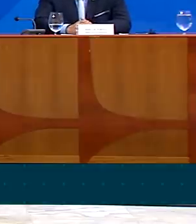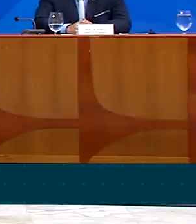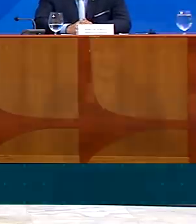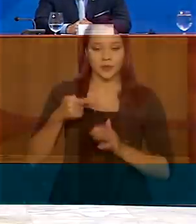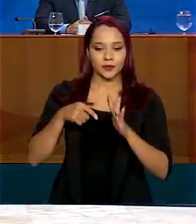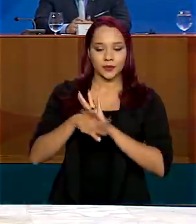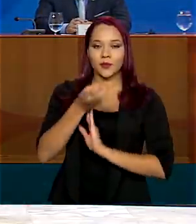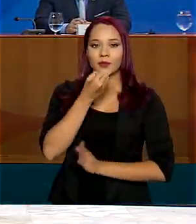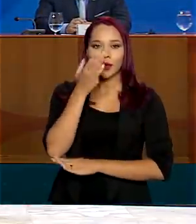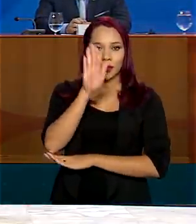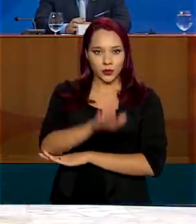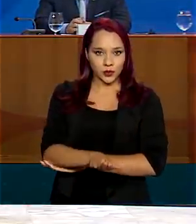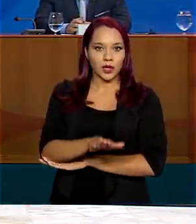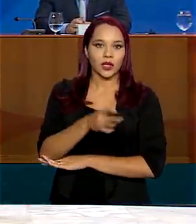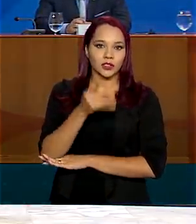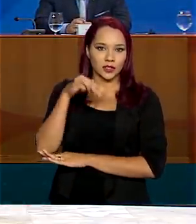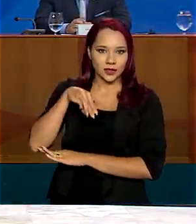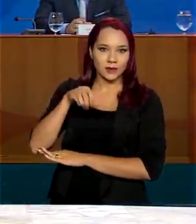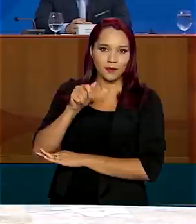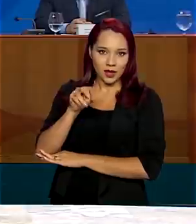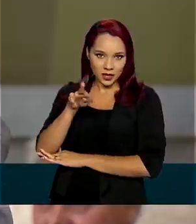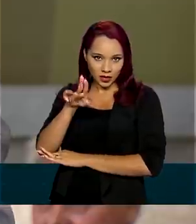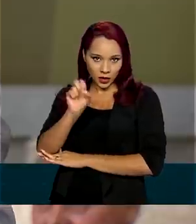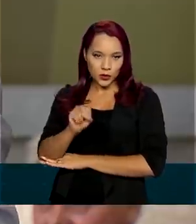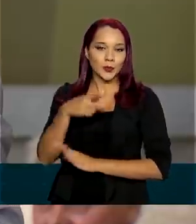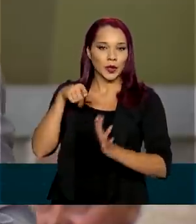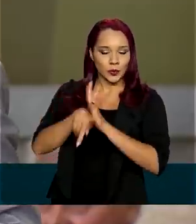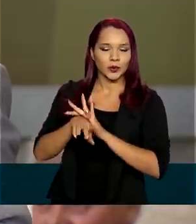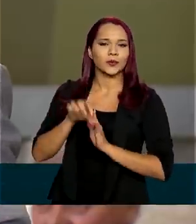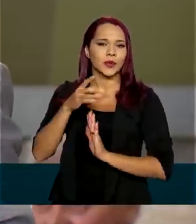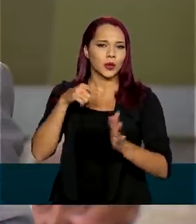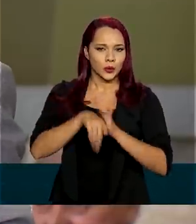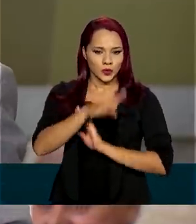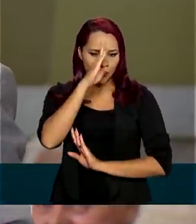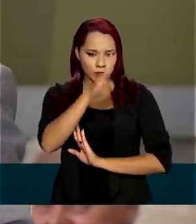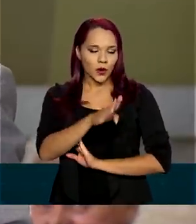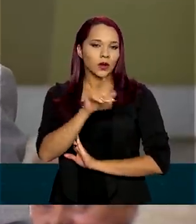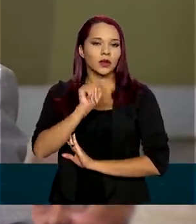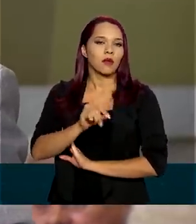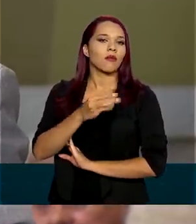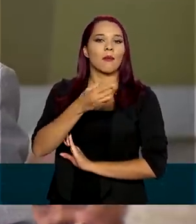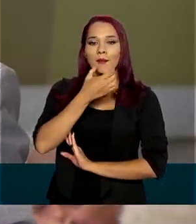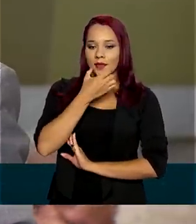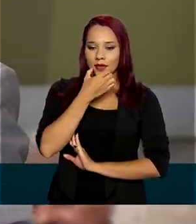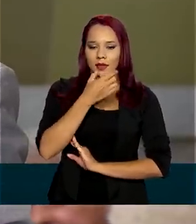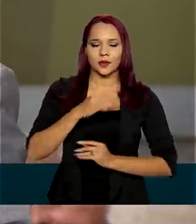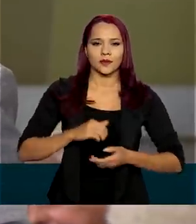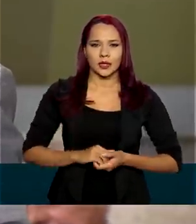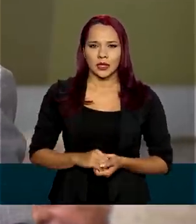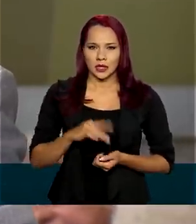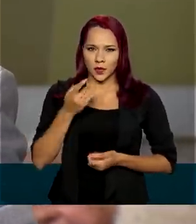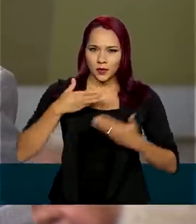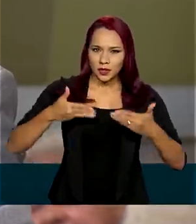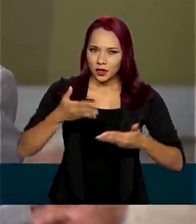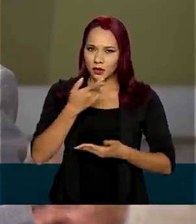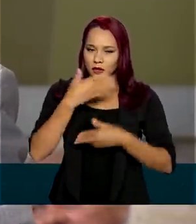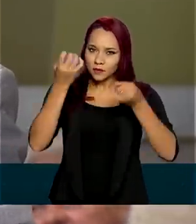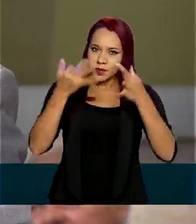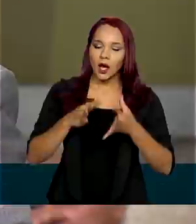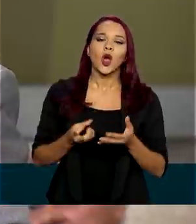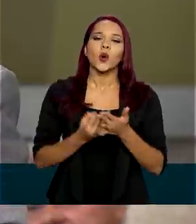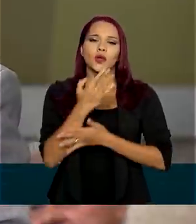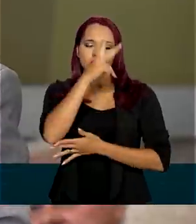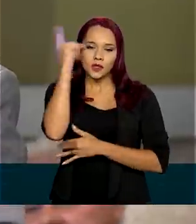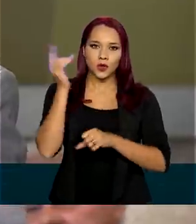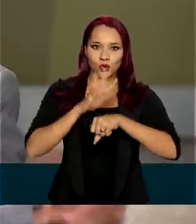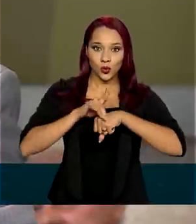Boa tarde, ministro. Minha pergunta é para o ministro Mandetta. Eu queria saber se o Ministério, em algum momento, pretende divulgar o número de recuperados da Covid